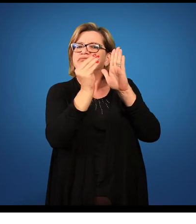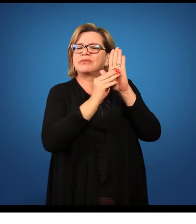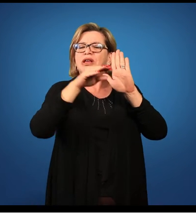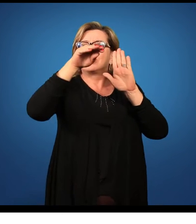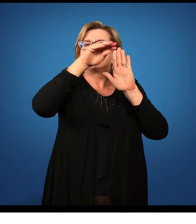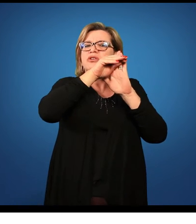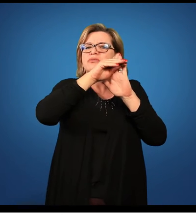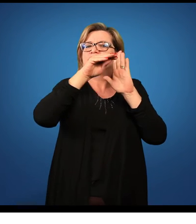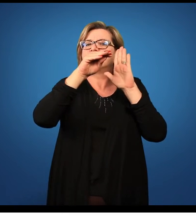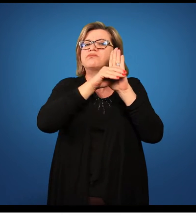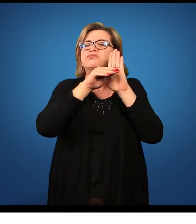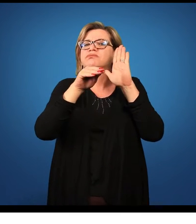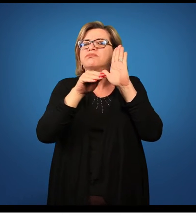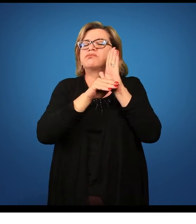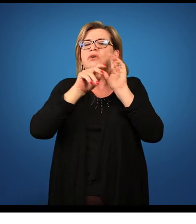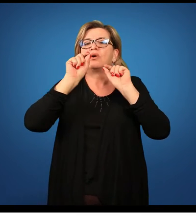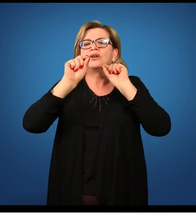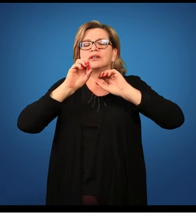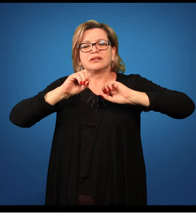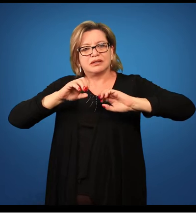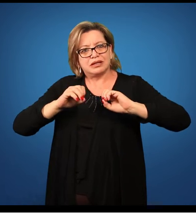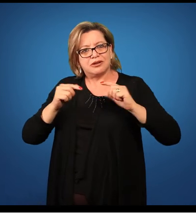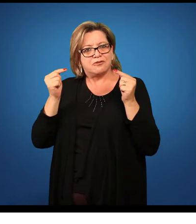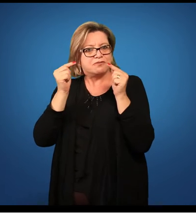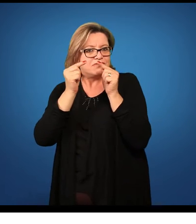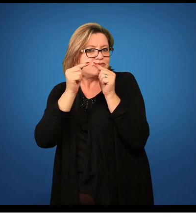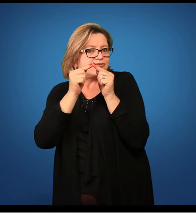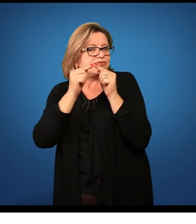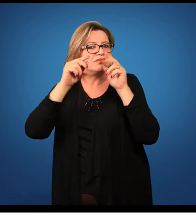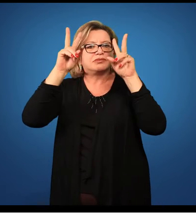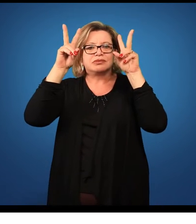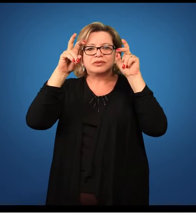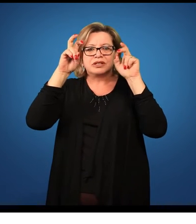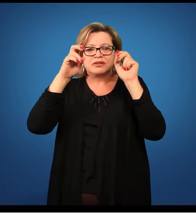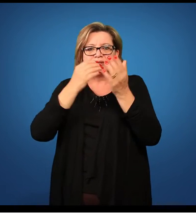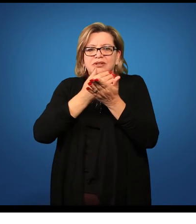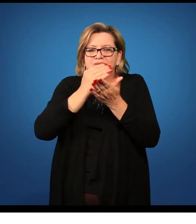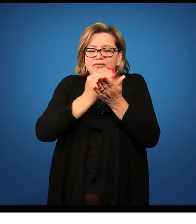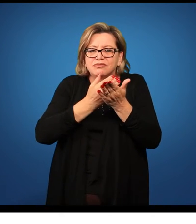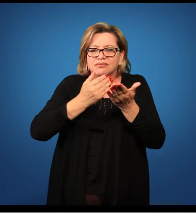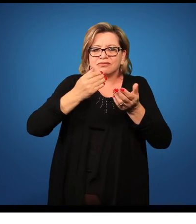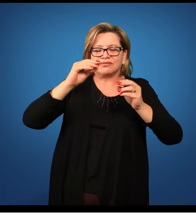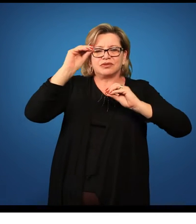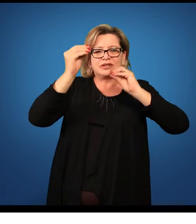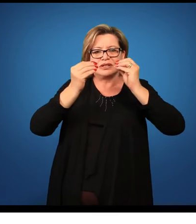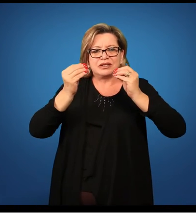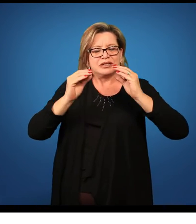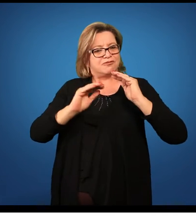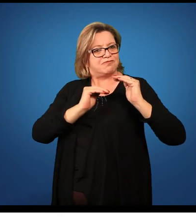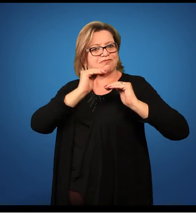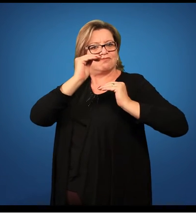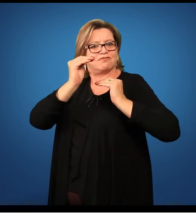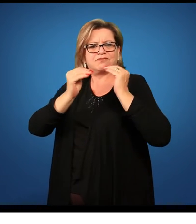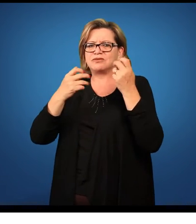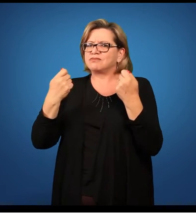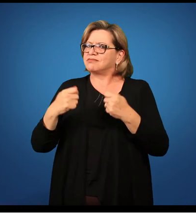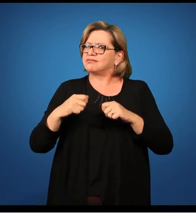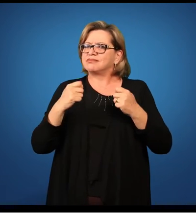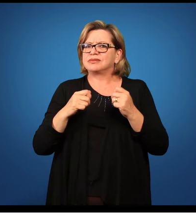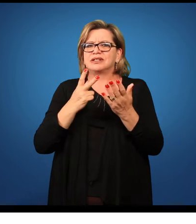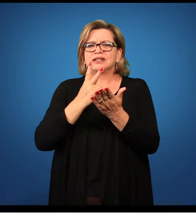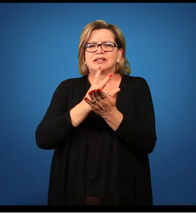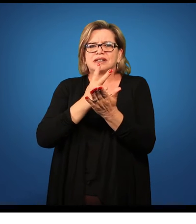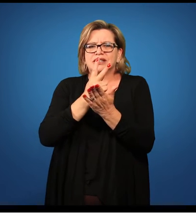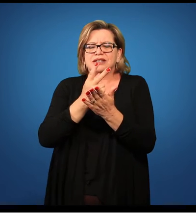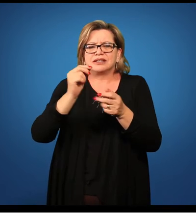Então, de acordo com o tema que vocês vão desenvolver, vocês vão separar ele em tópicos. Nesse desenvolvimento, não há necessidade de